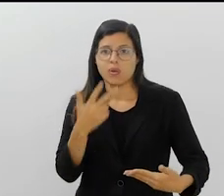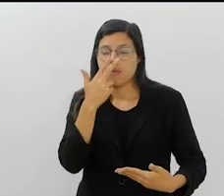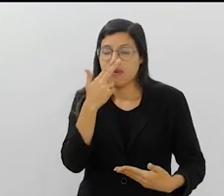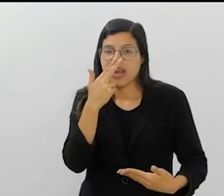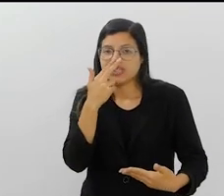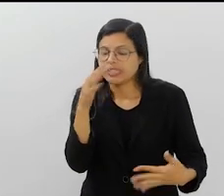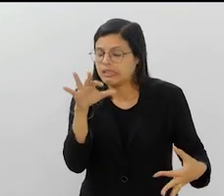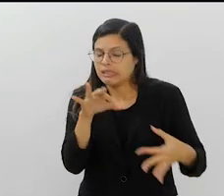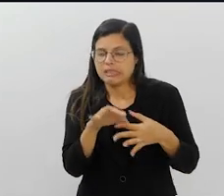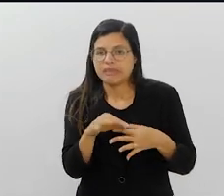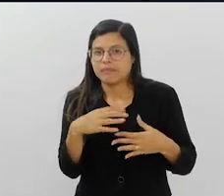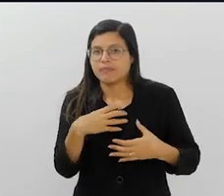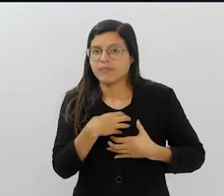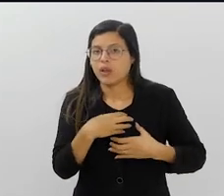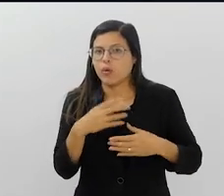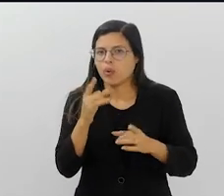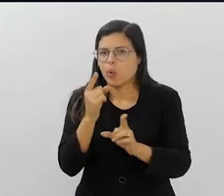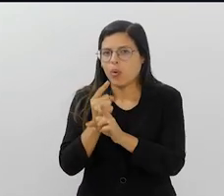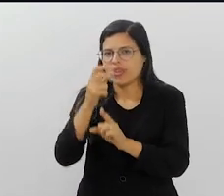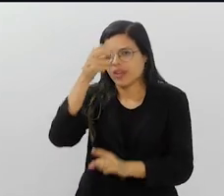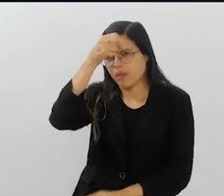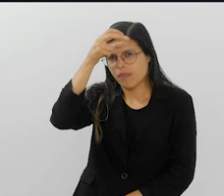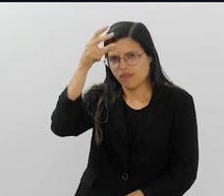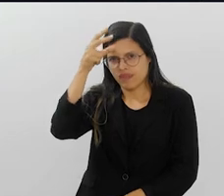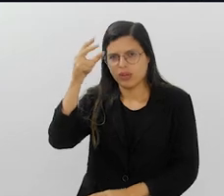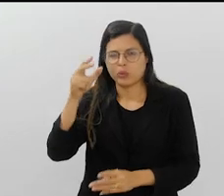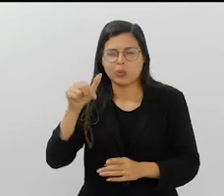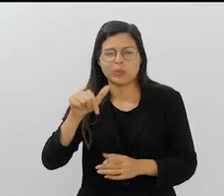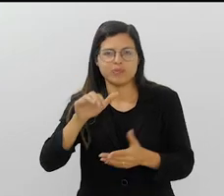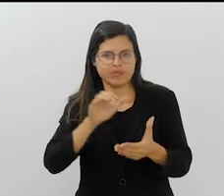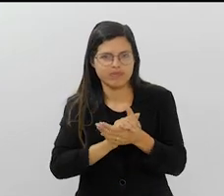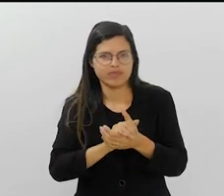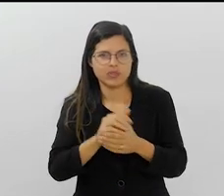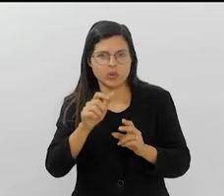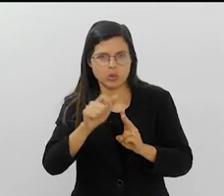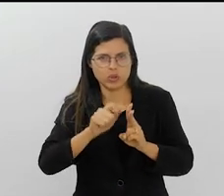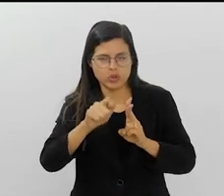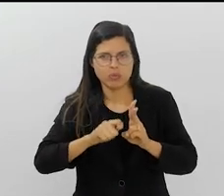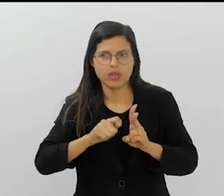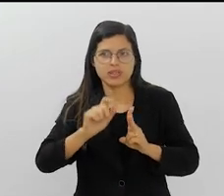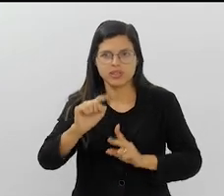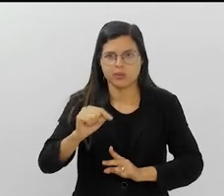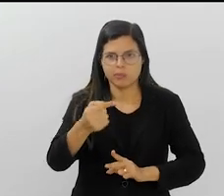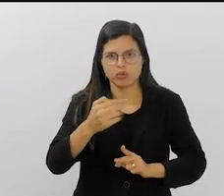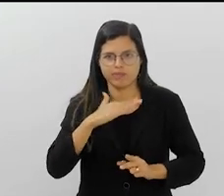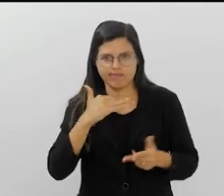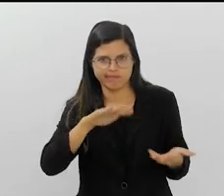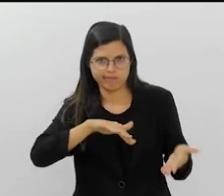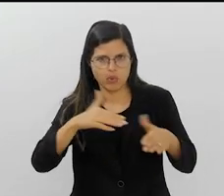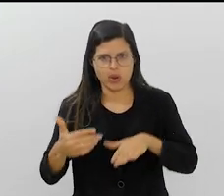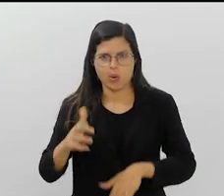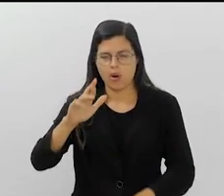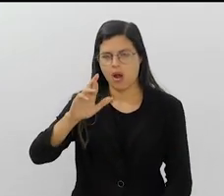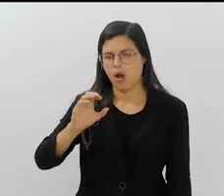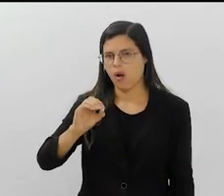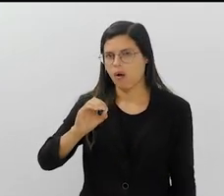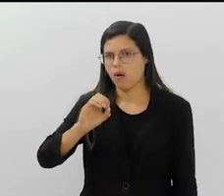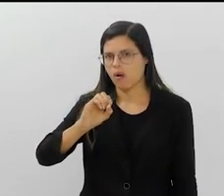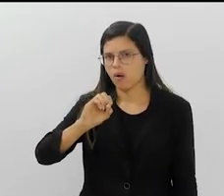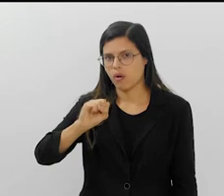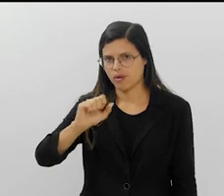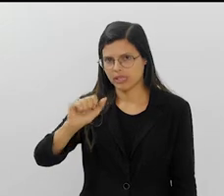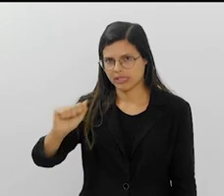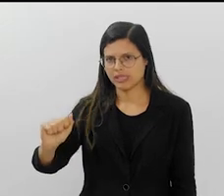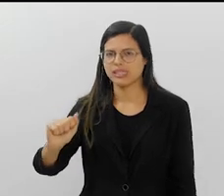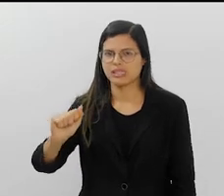mais. Virou uma causa. Encontrei o prefeito num casamento, em uns dois meses, logo depois da morte da nossa querida Rosa Magalhães, interna,